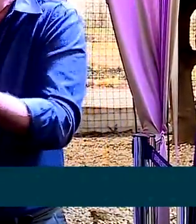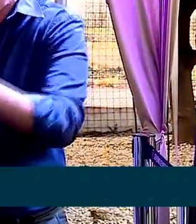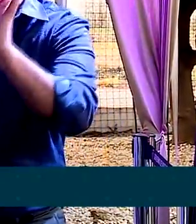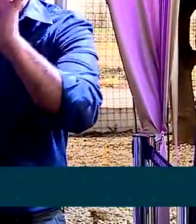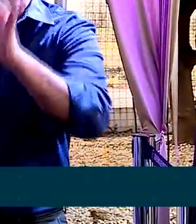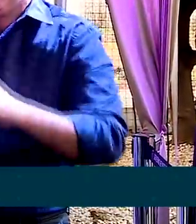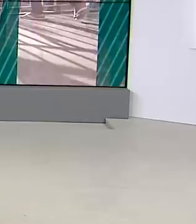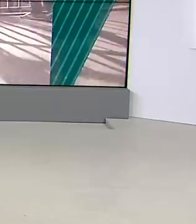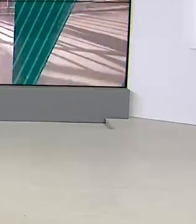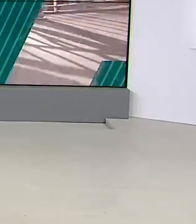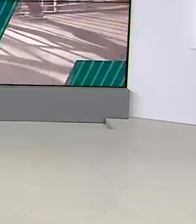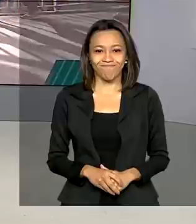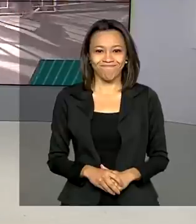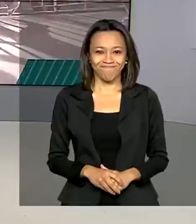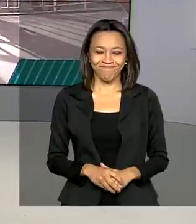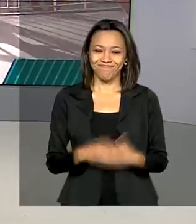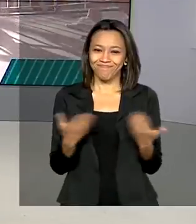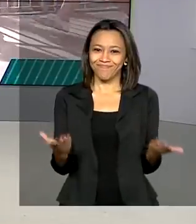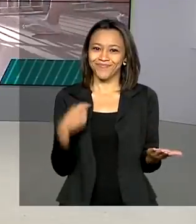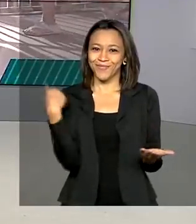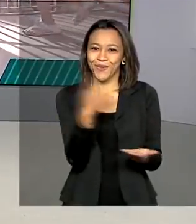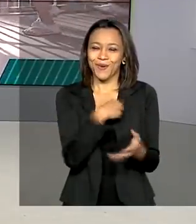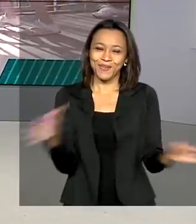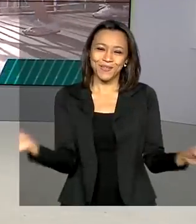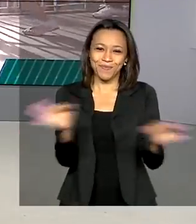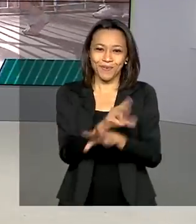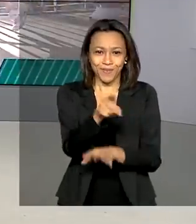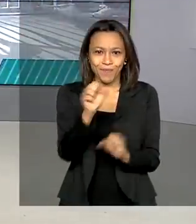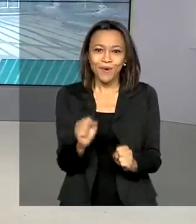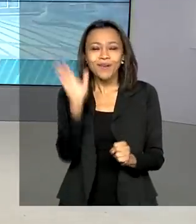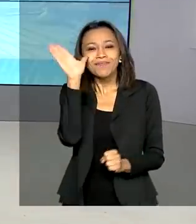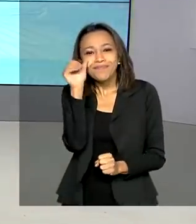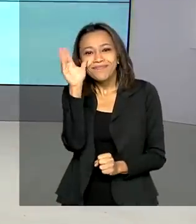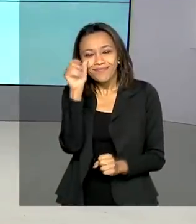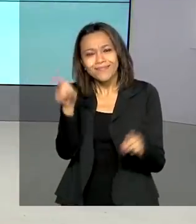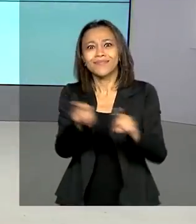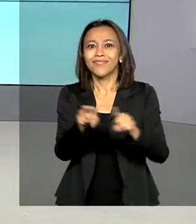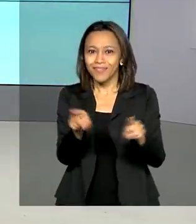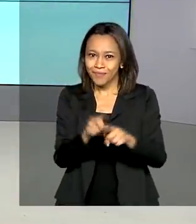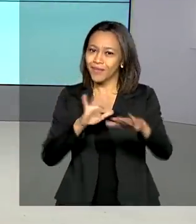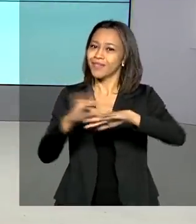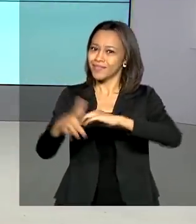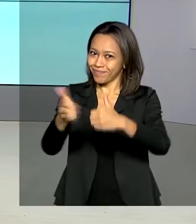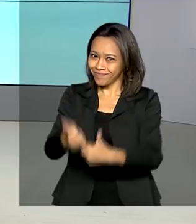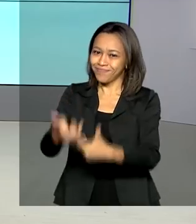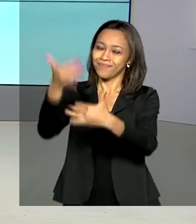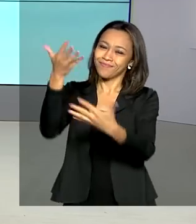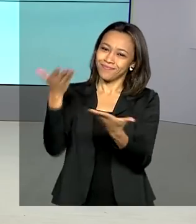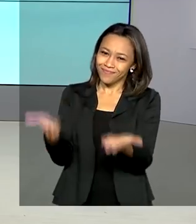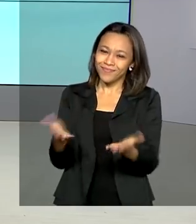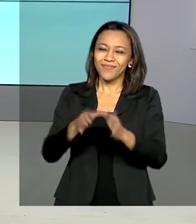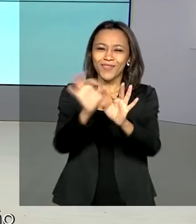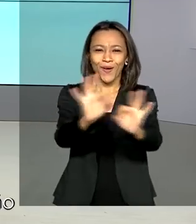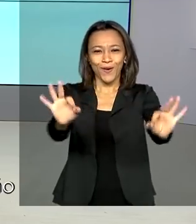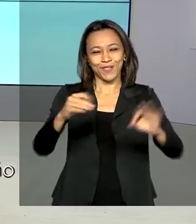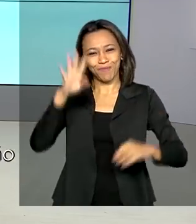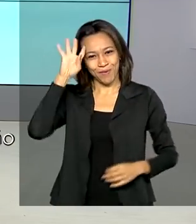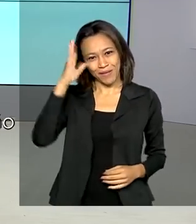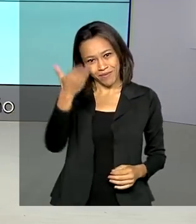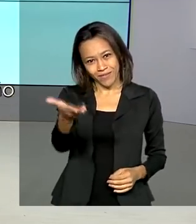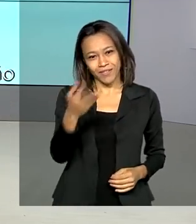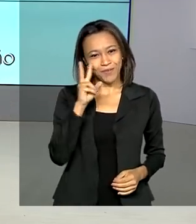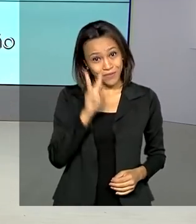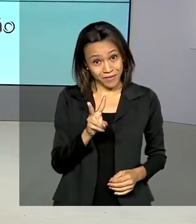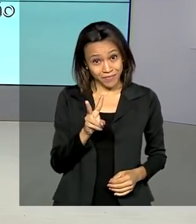especializado. O Brasil em Dia termina aqui. Você pode nos acompanhar também pelas redes sociais. Uma ótima quarta-feira para